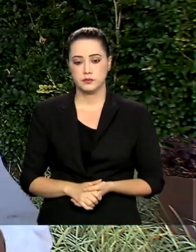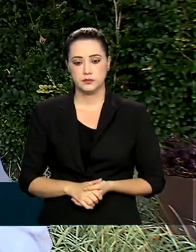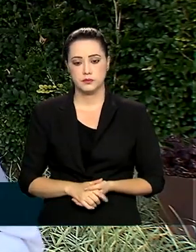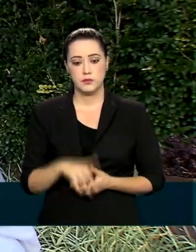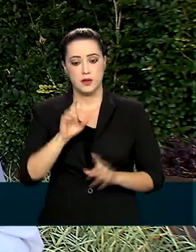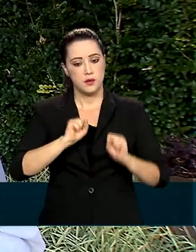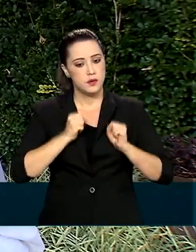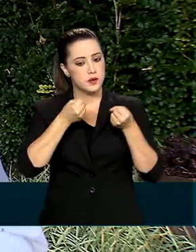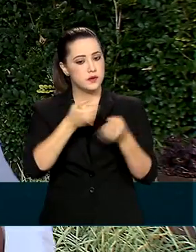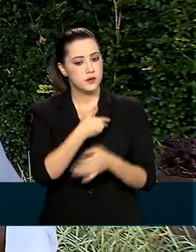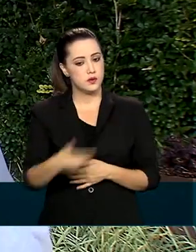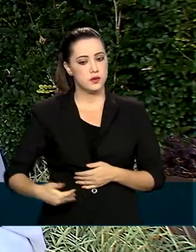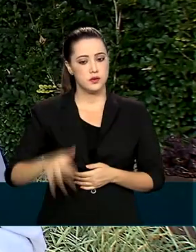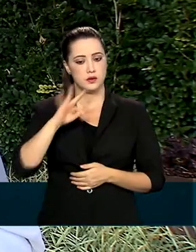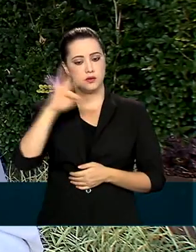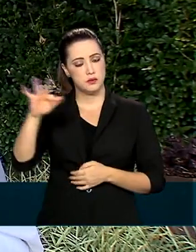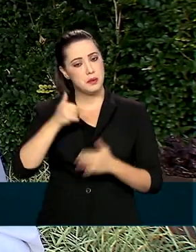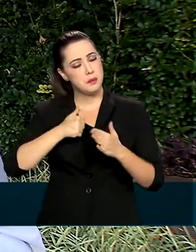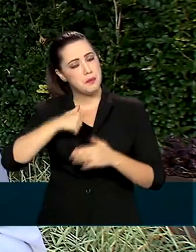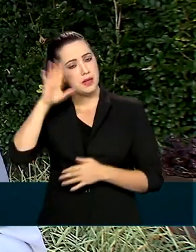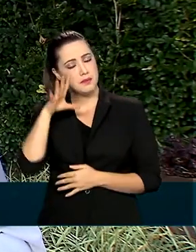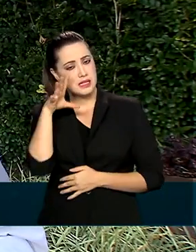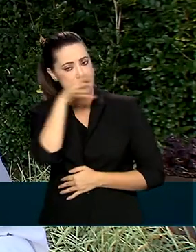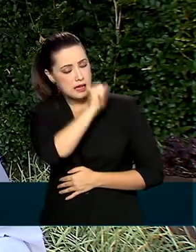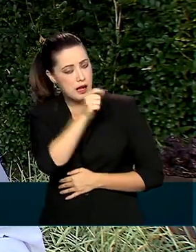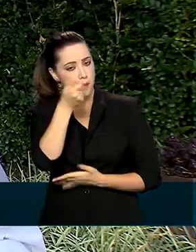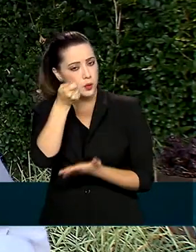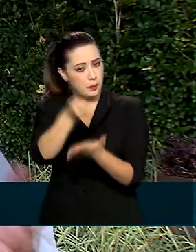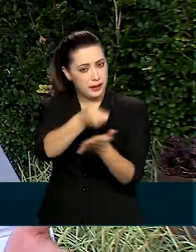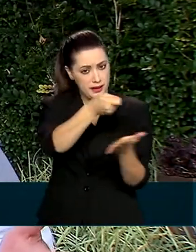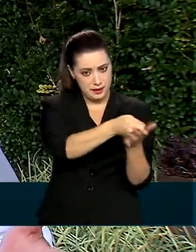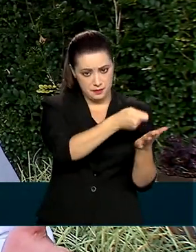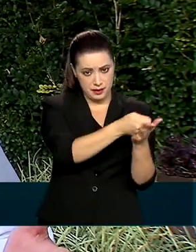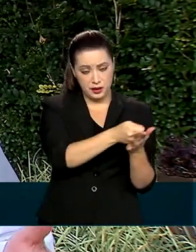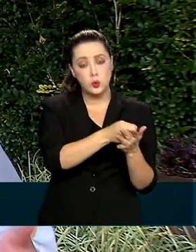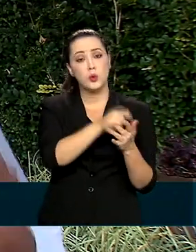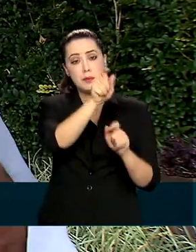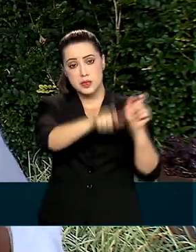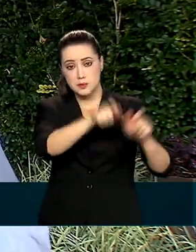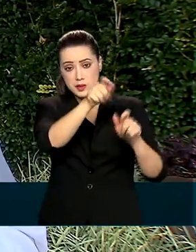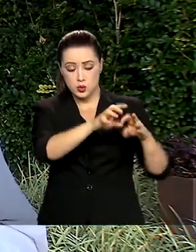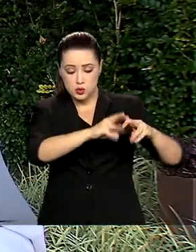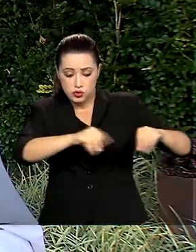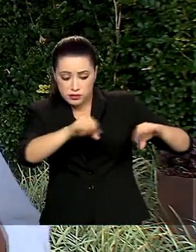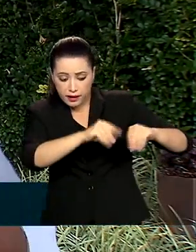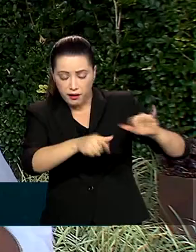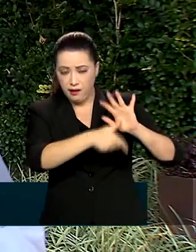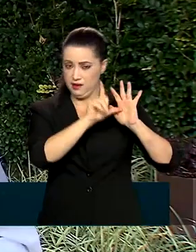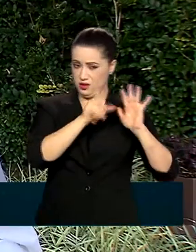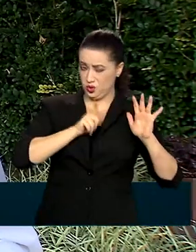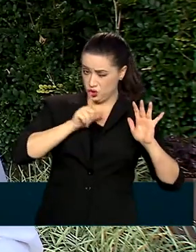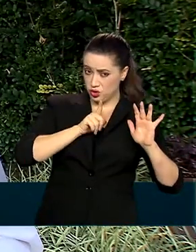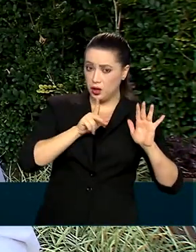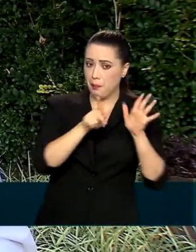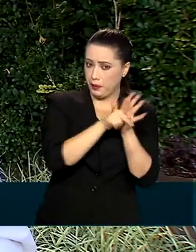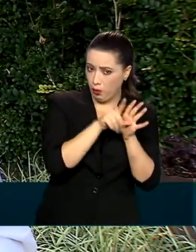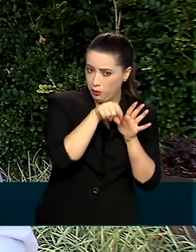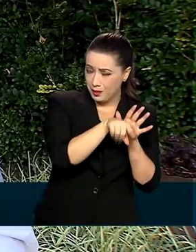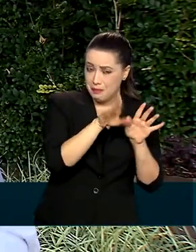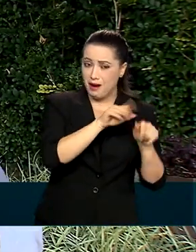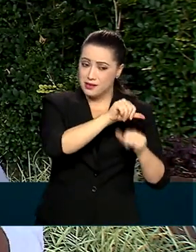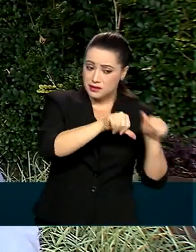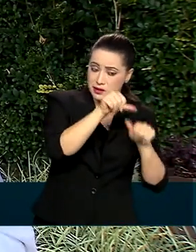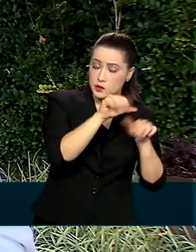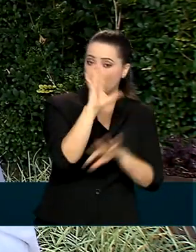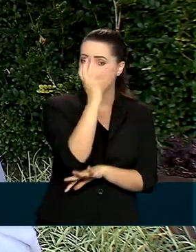esforço do governo federal para acelerar a indenização a donos de terras desapropriadas e transformadas em unidades de conservação.